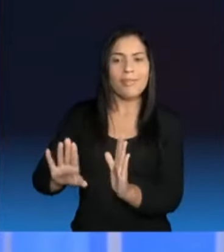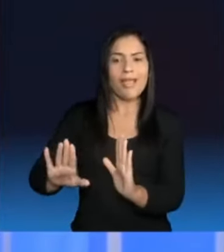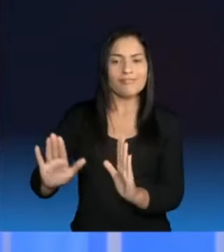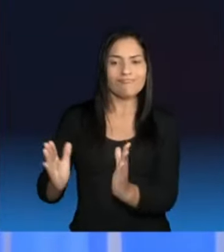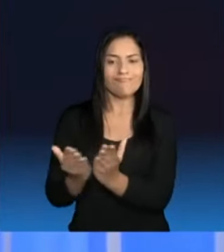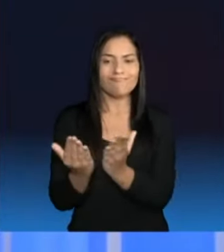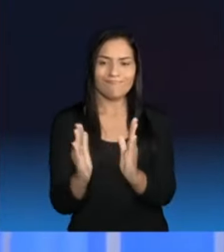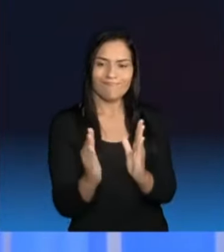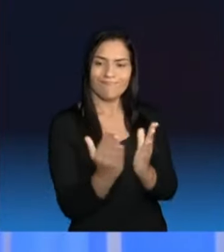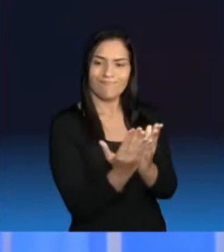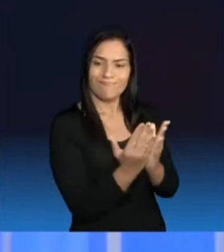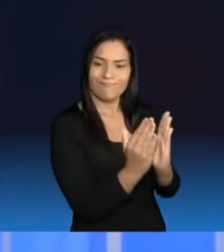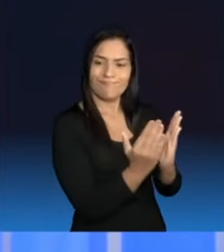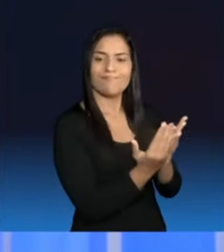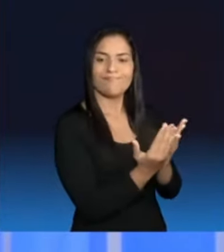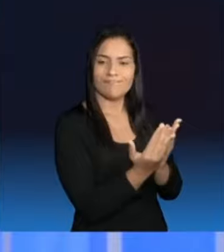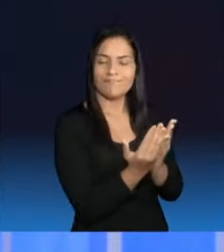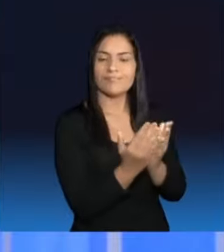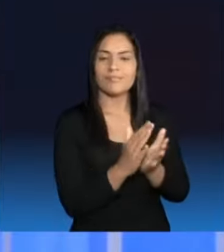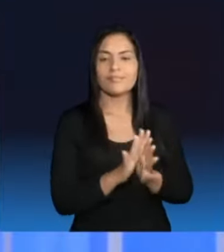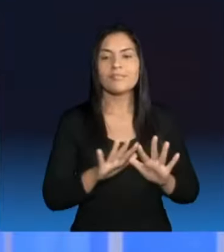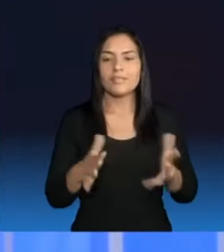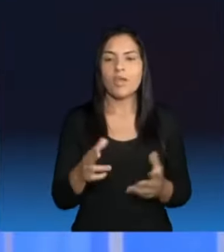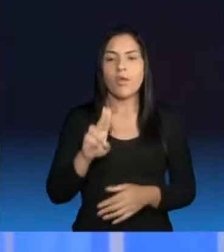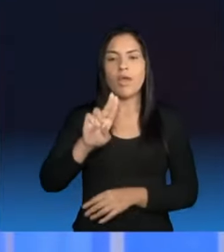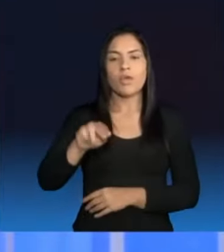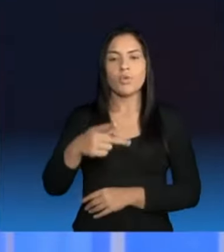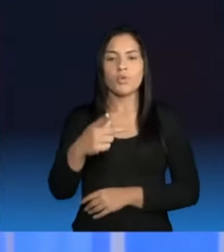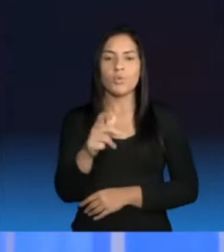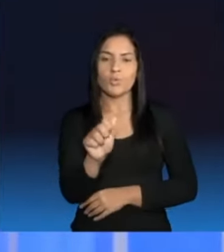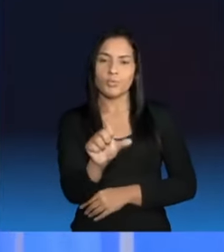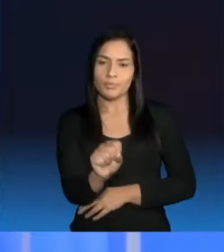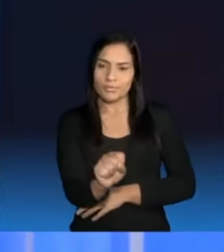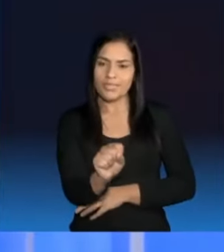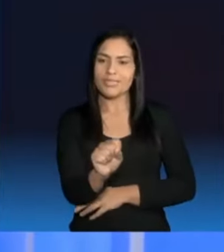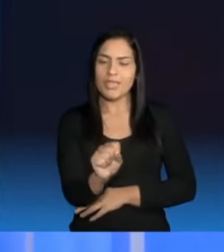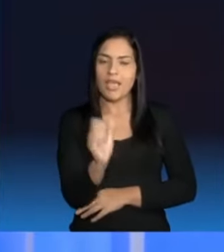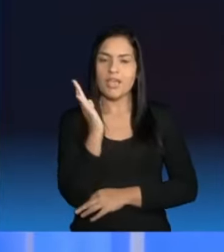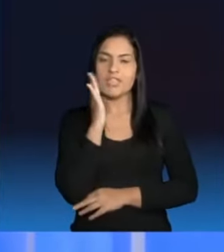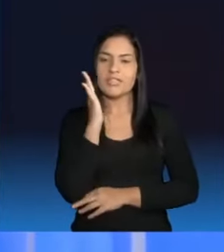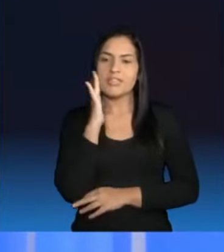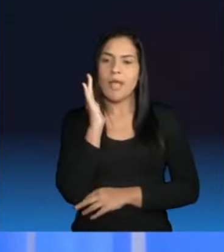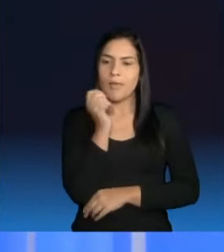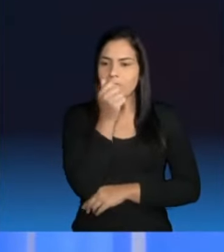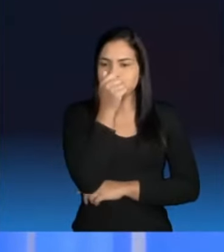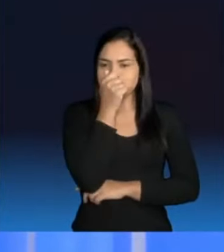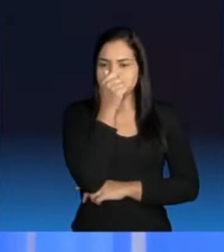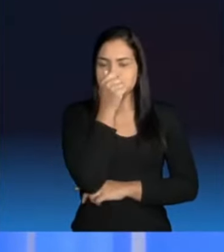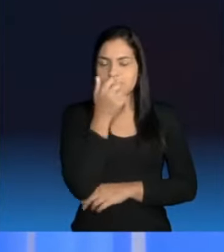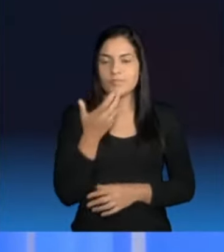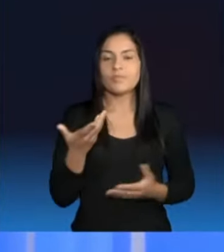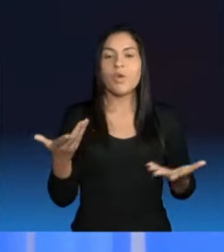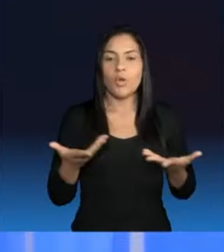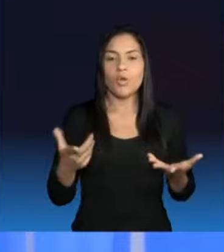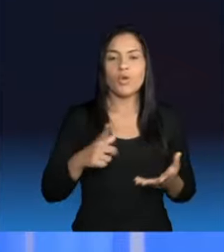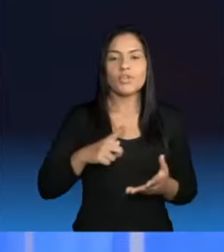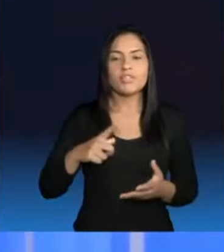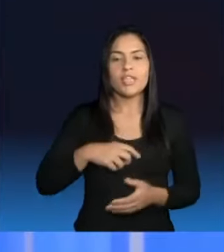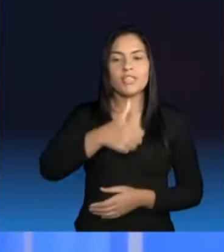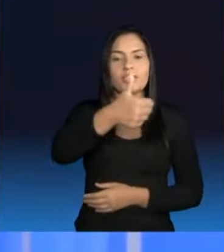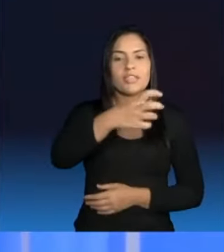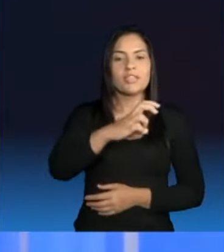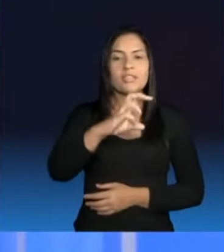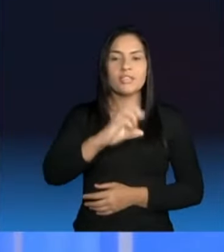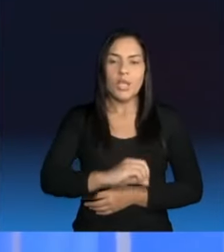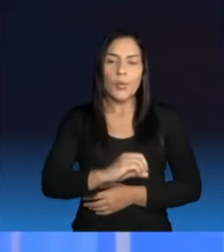Então, com isso, as UPAs realmente ficaram superlotadas. Hoje, existem 150 leitos